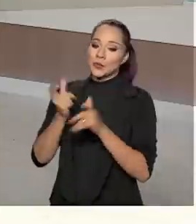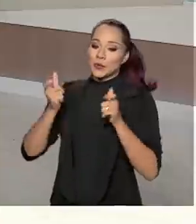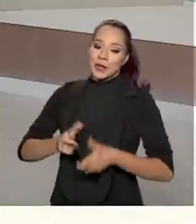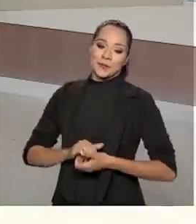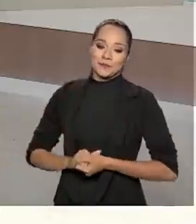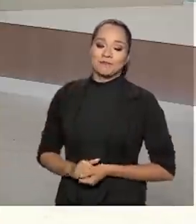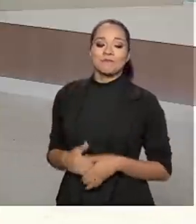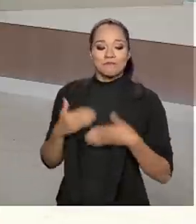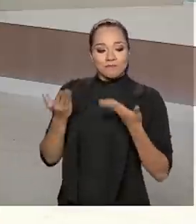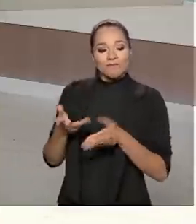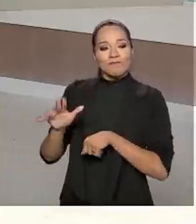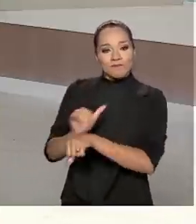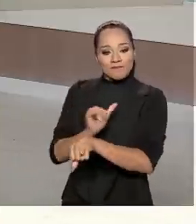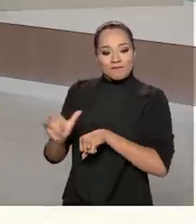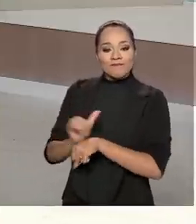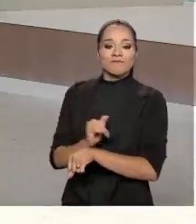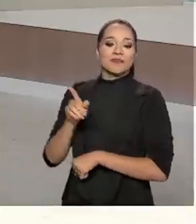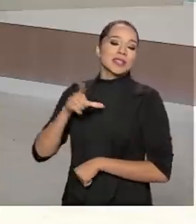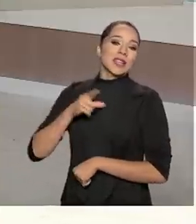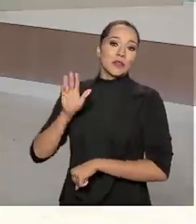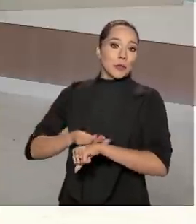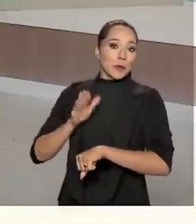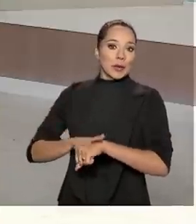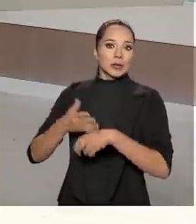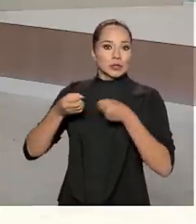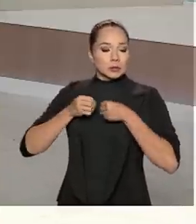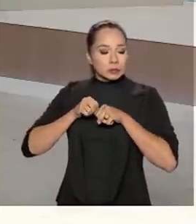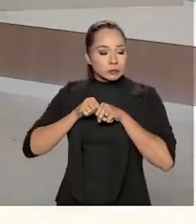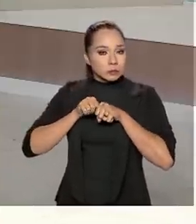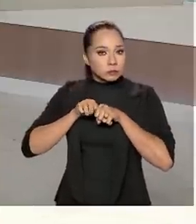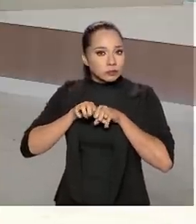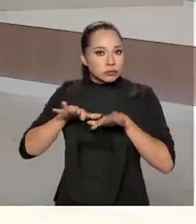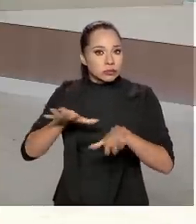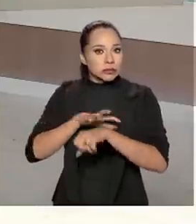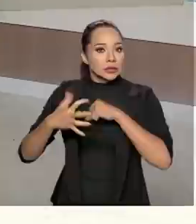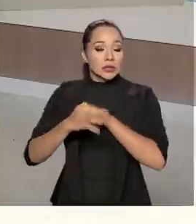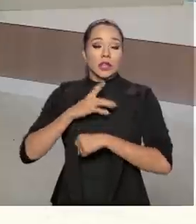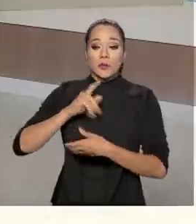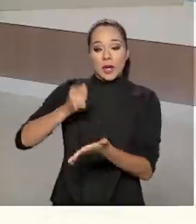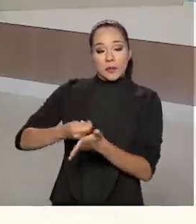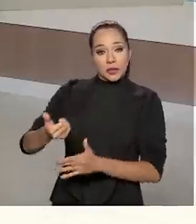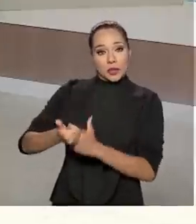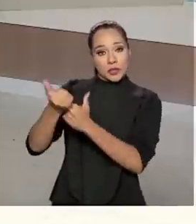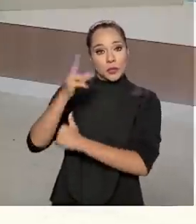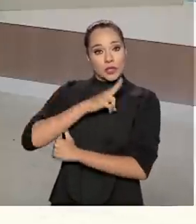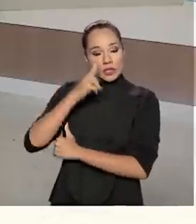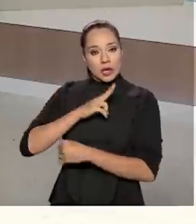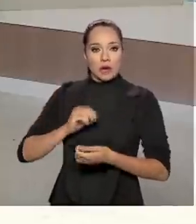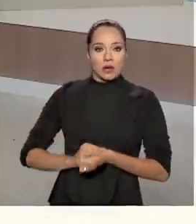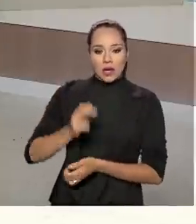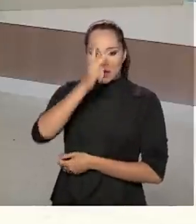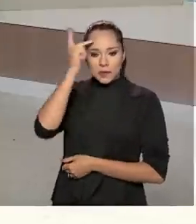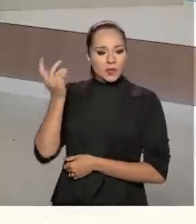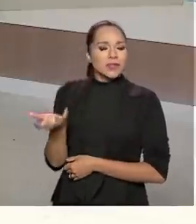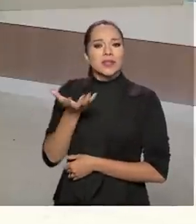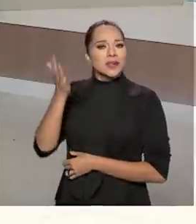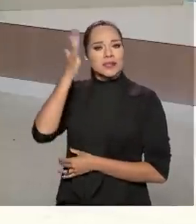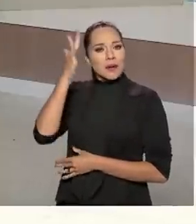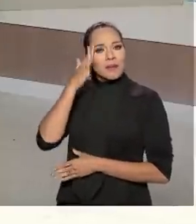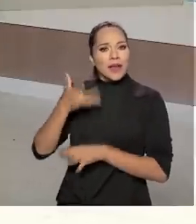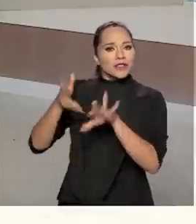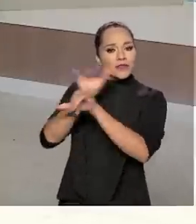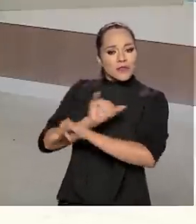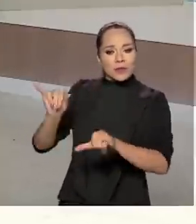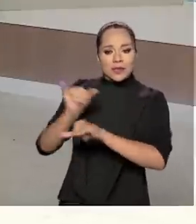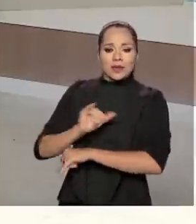Então essa ferramenta vem, principalmente no momento de pandemia, onde nós tivemos um pagamento do auxílio emergencial. As pessoas queriam saber de informações,